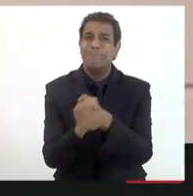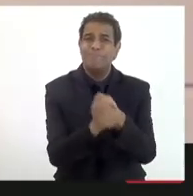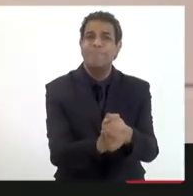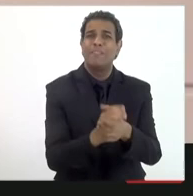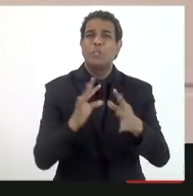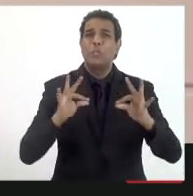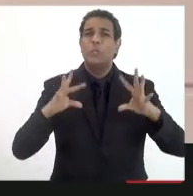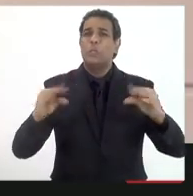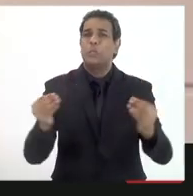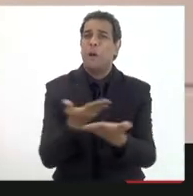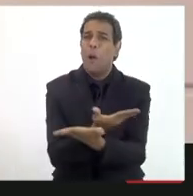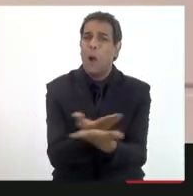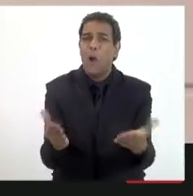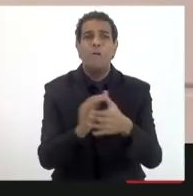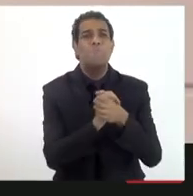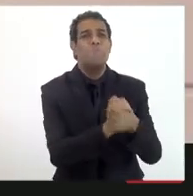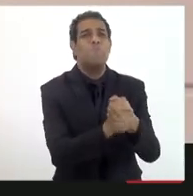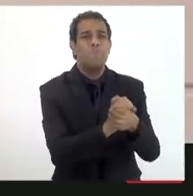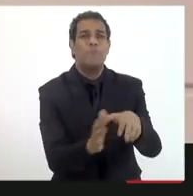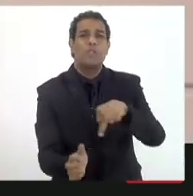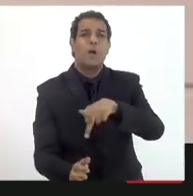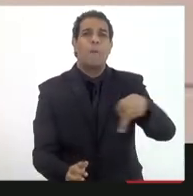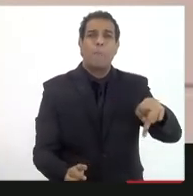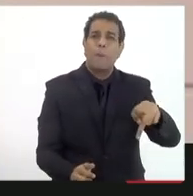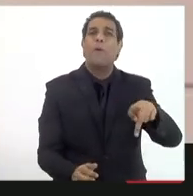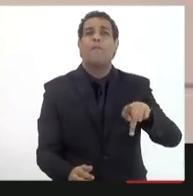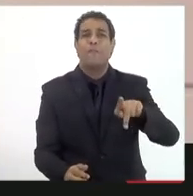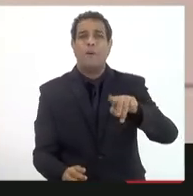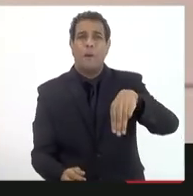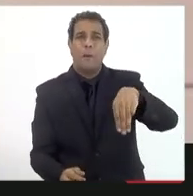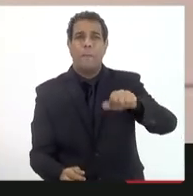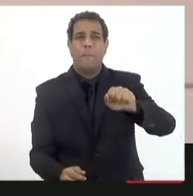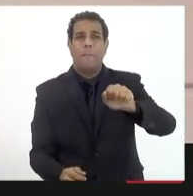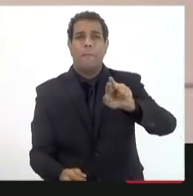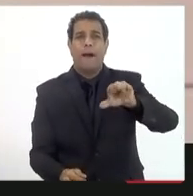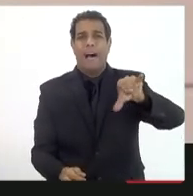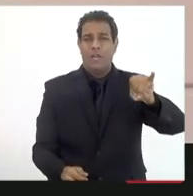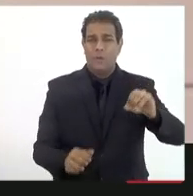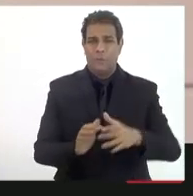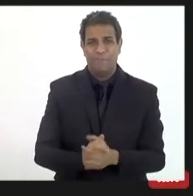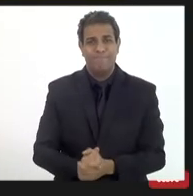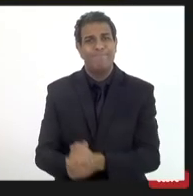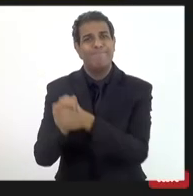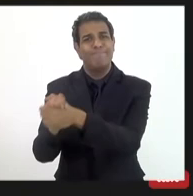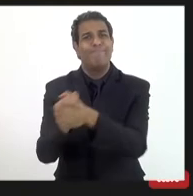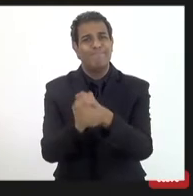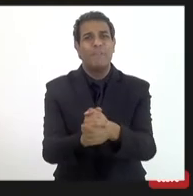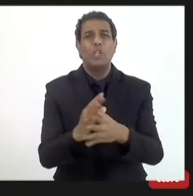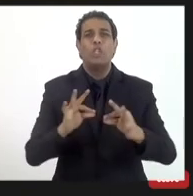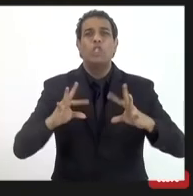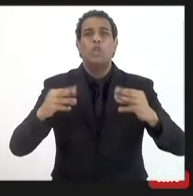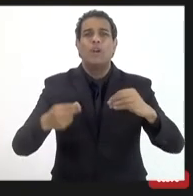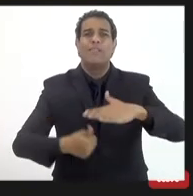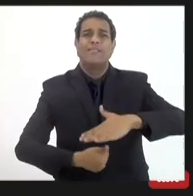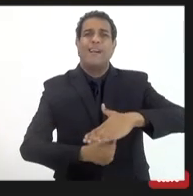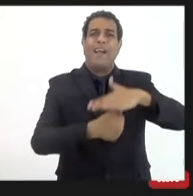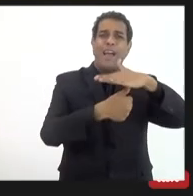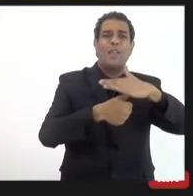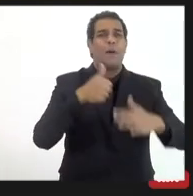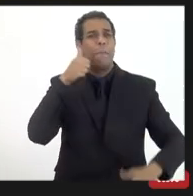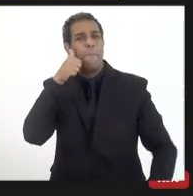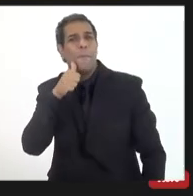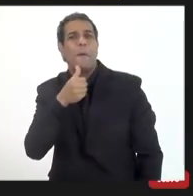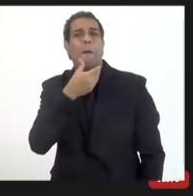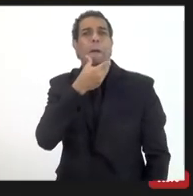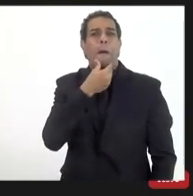quero cumprimentar o professor Mauro Osório que se encontra a seu lado cumprimentar todos os reitores reitoras que